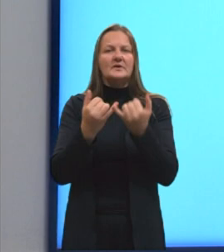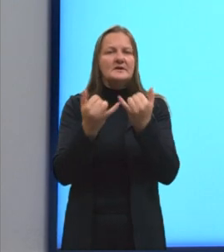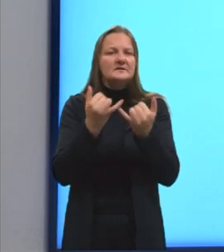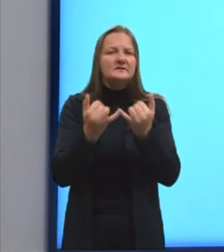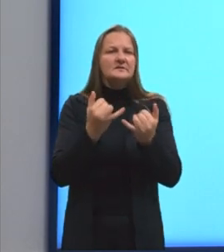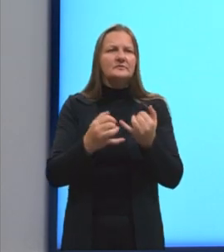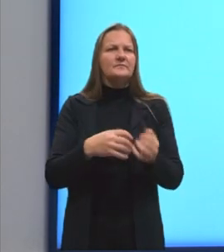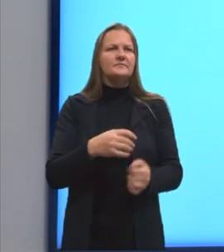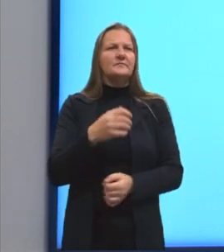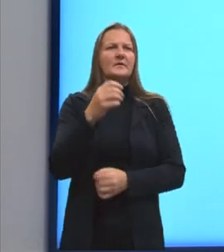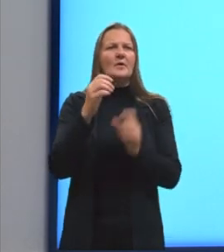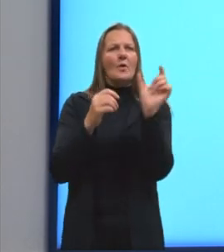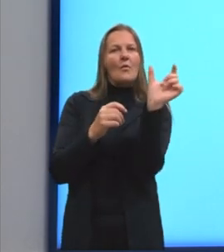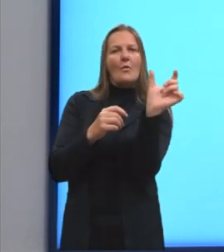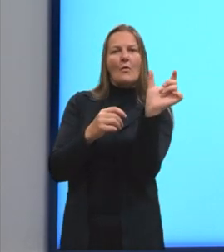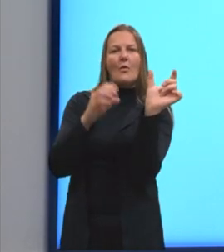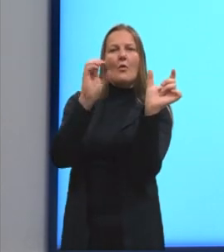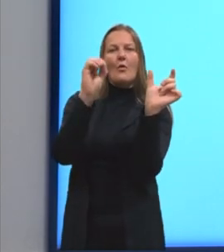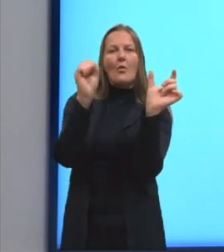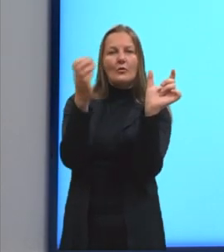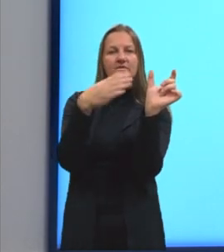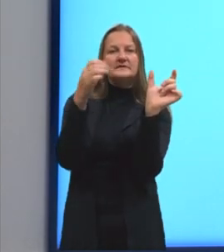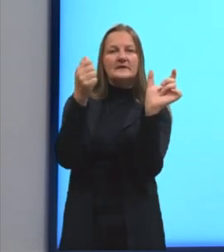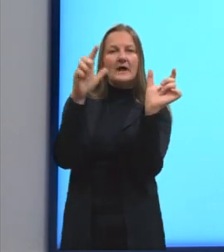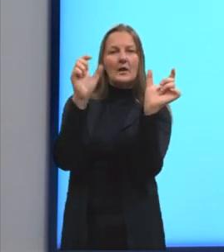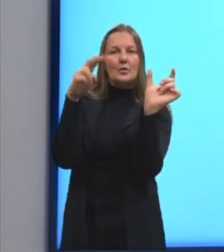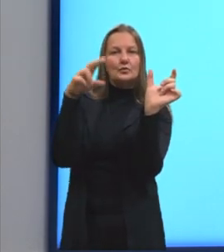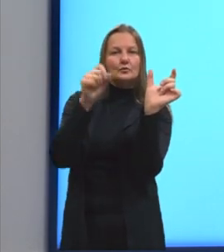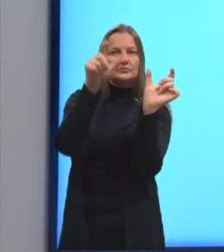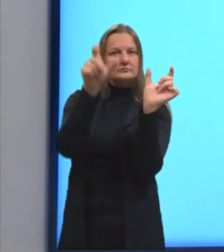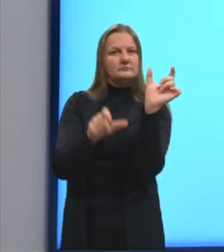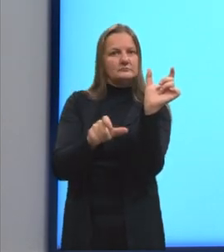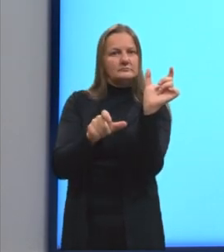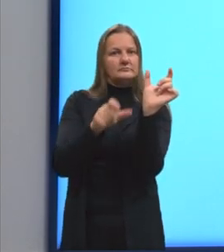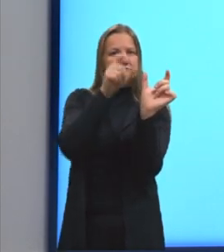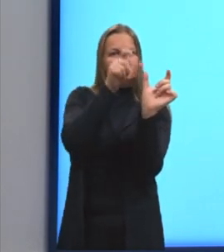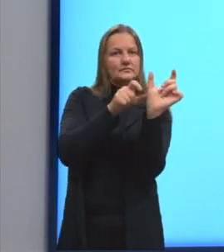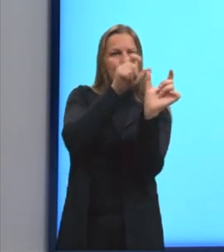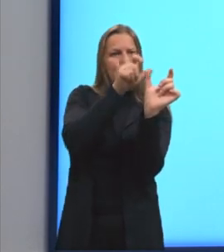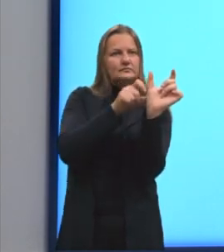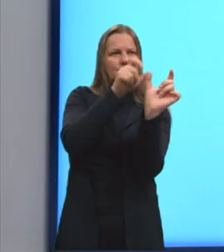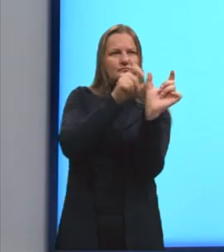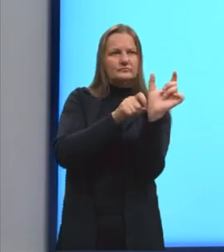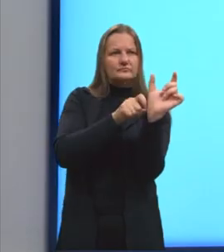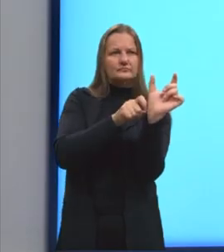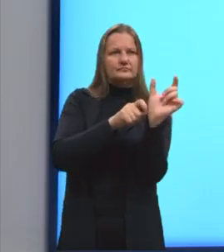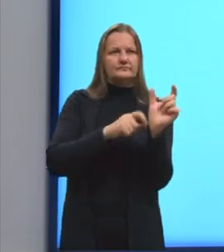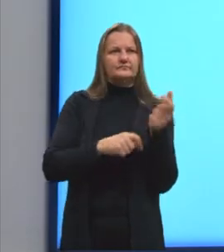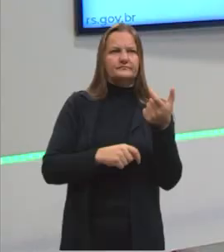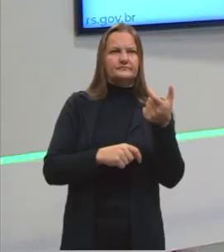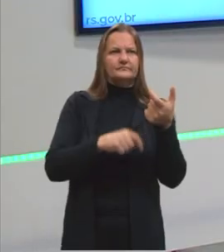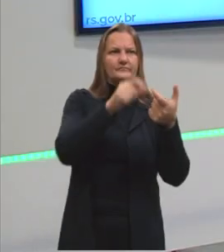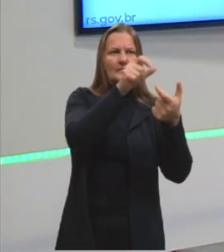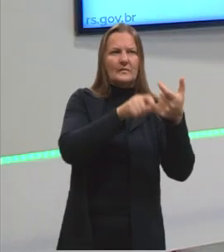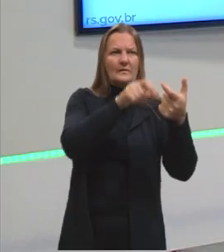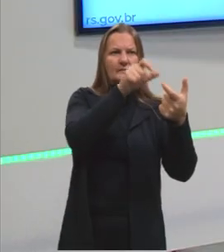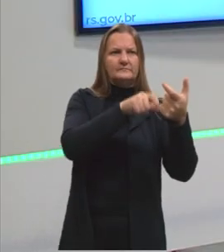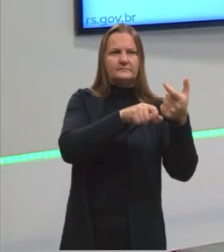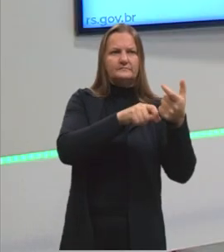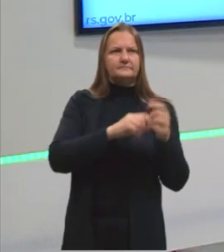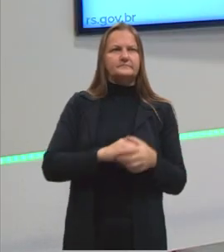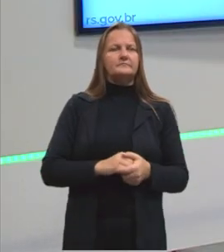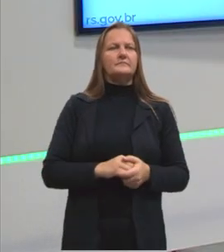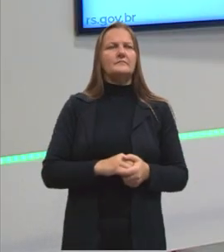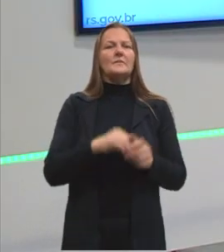aqui, a gente sabe que é o sujeito da nossa oração. Quem resolveu os exercícios? Os alunos. Os alunos é o nosso sujeito.